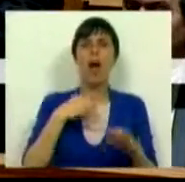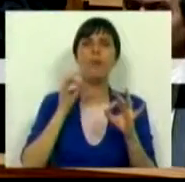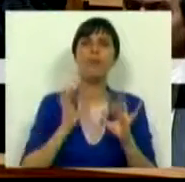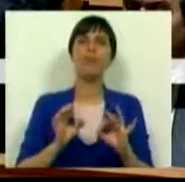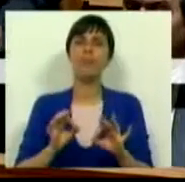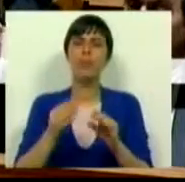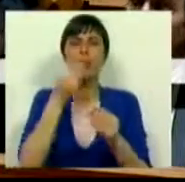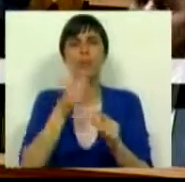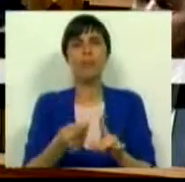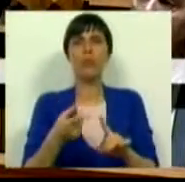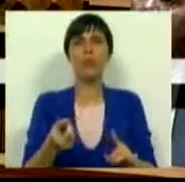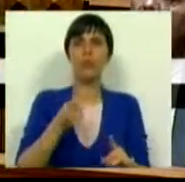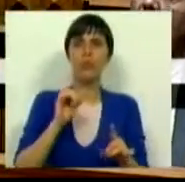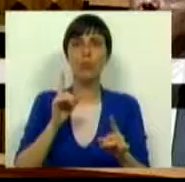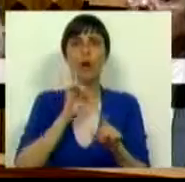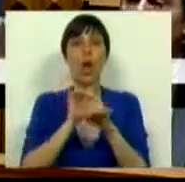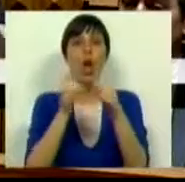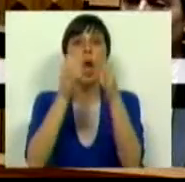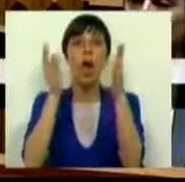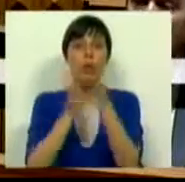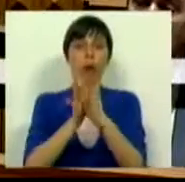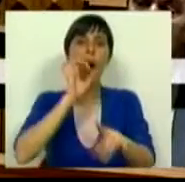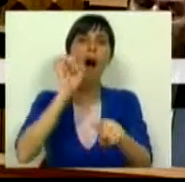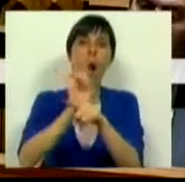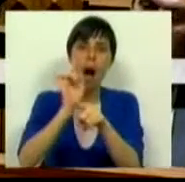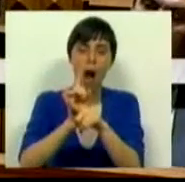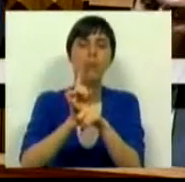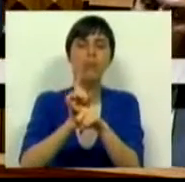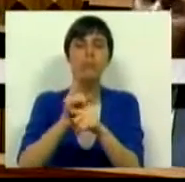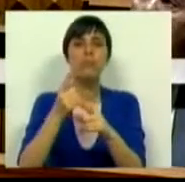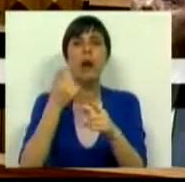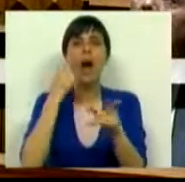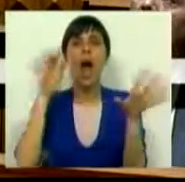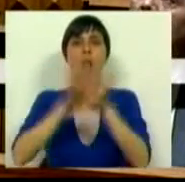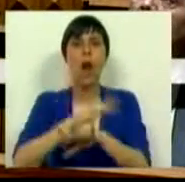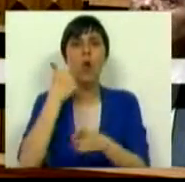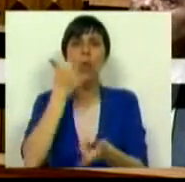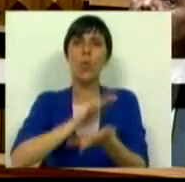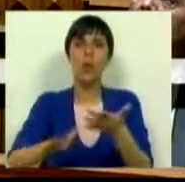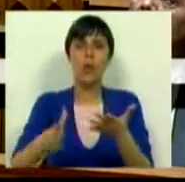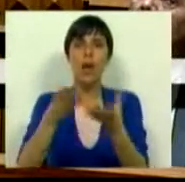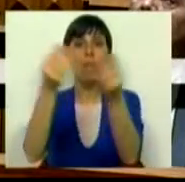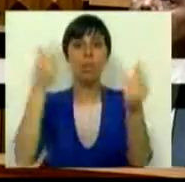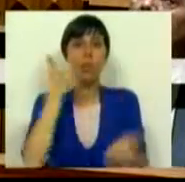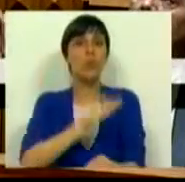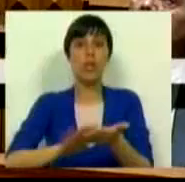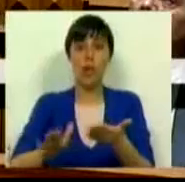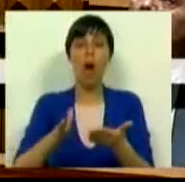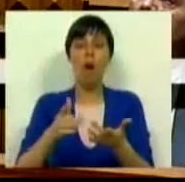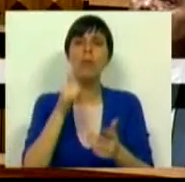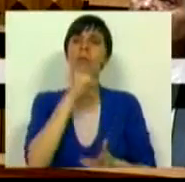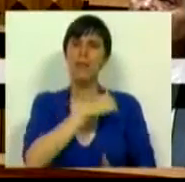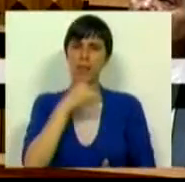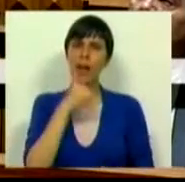seria injusto, relativamente a todos aqueles que, anonimamente, e muitos dos anónimos, com particulares